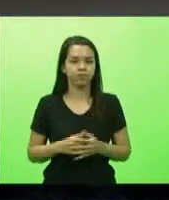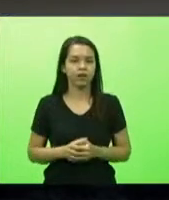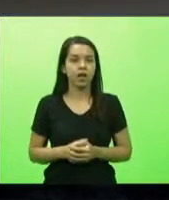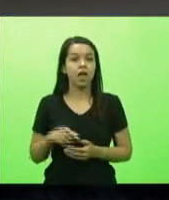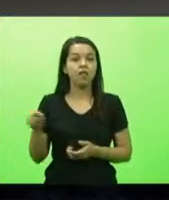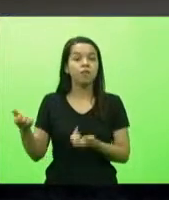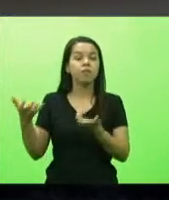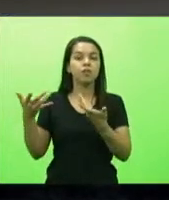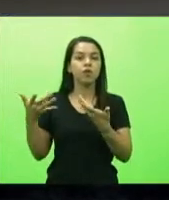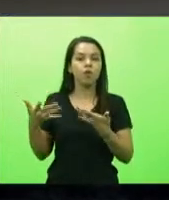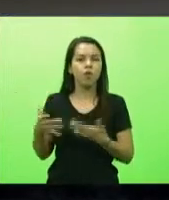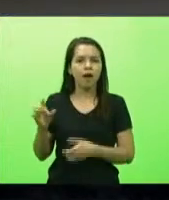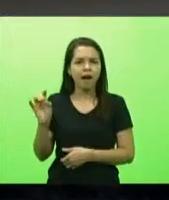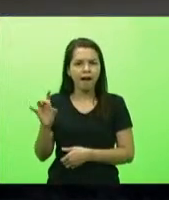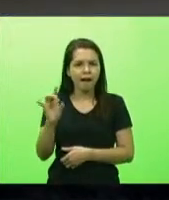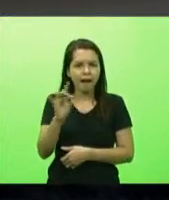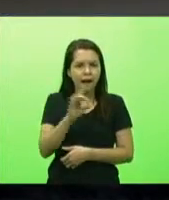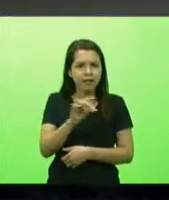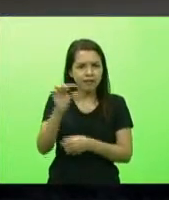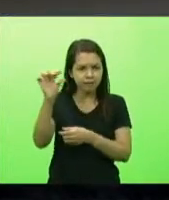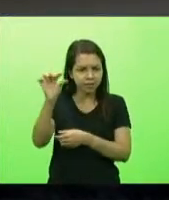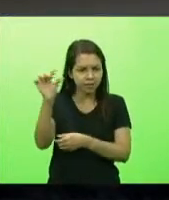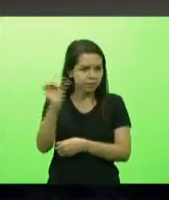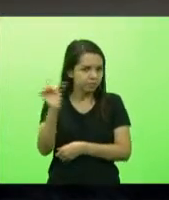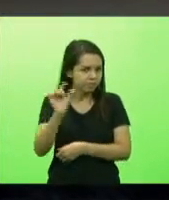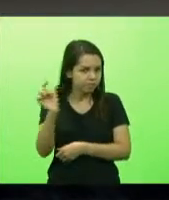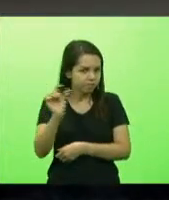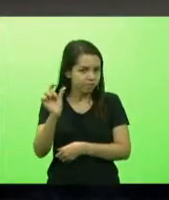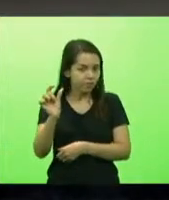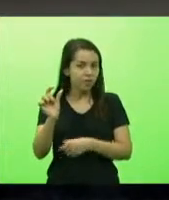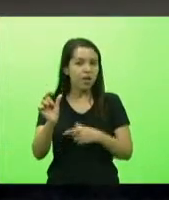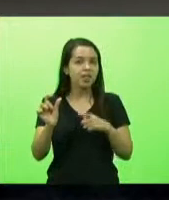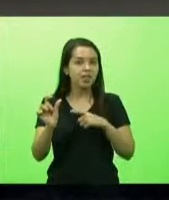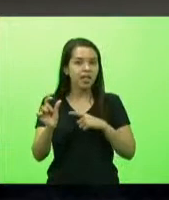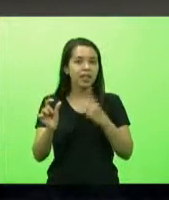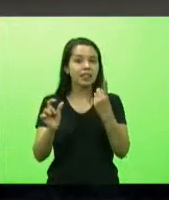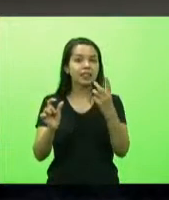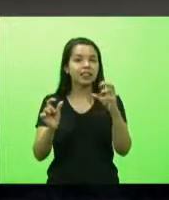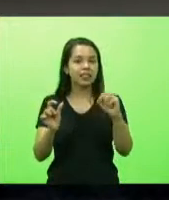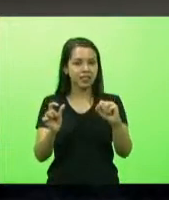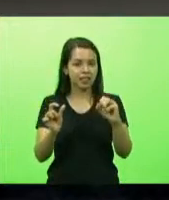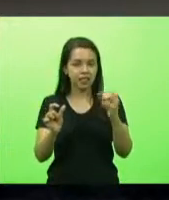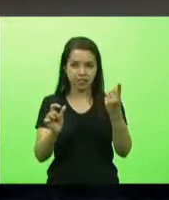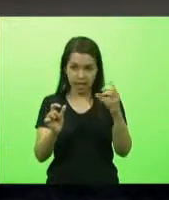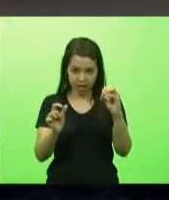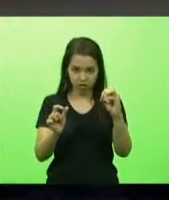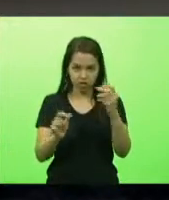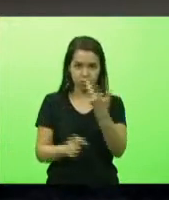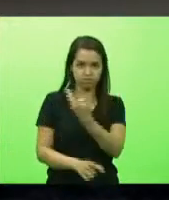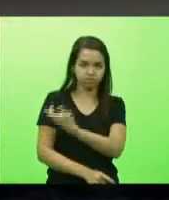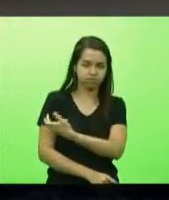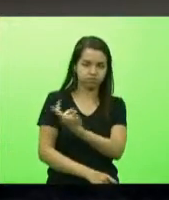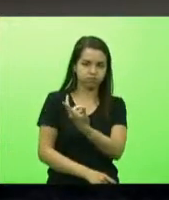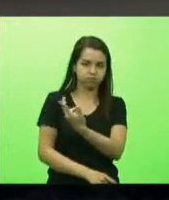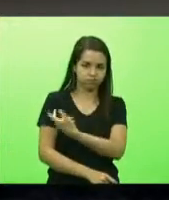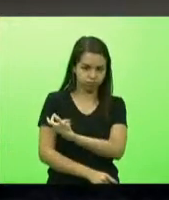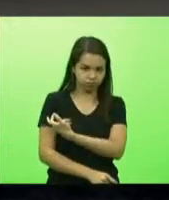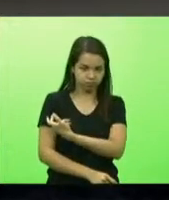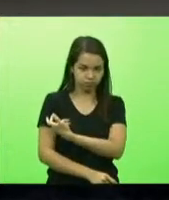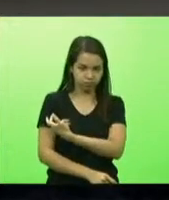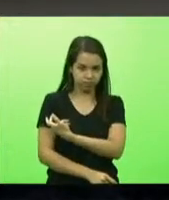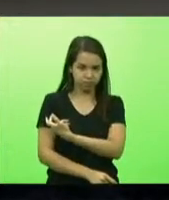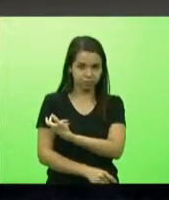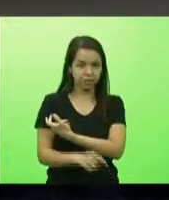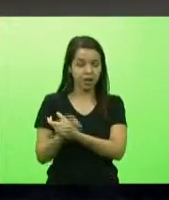tem dez doses quando ele abre o vidro ele tem até seis